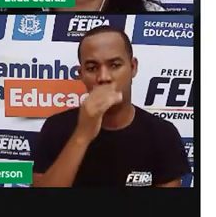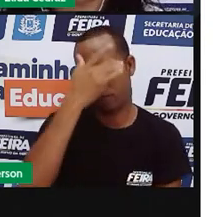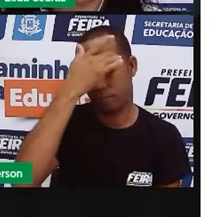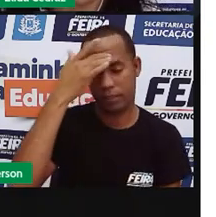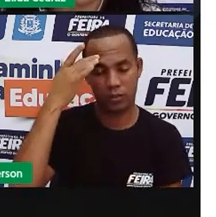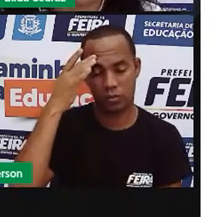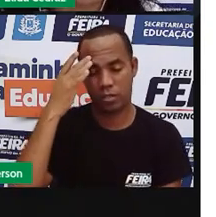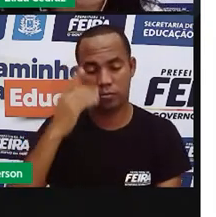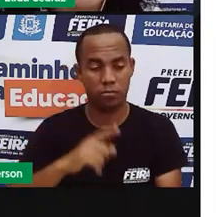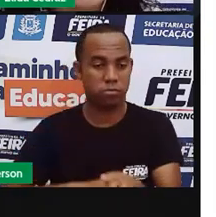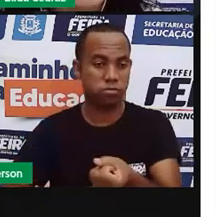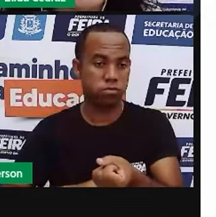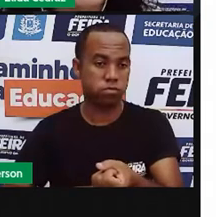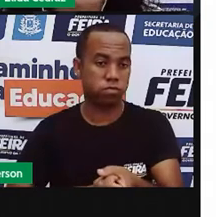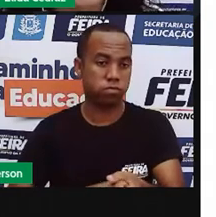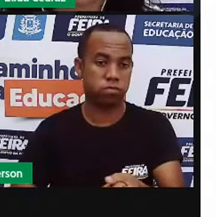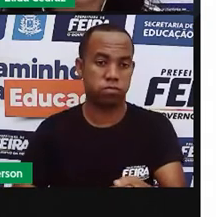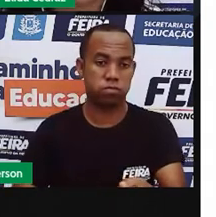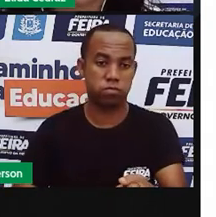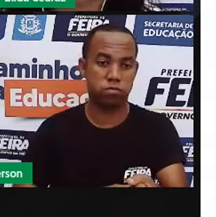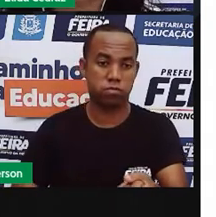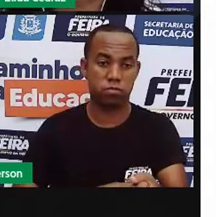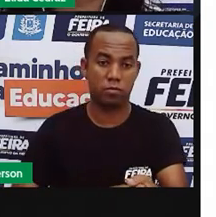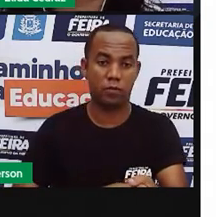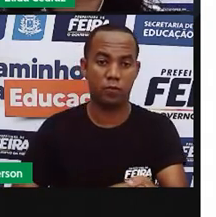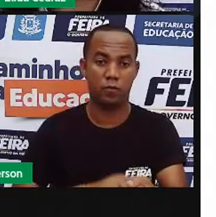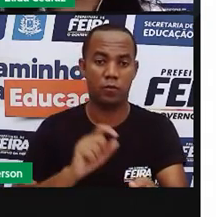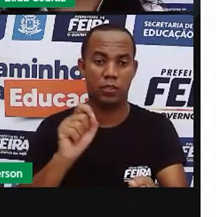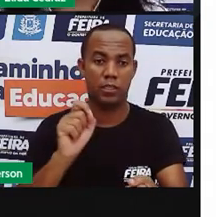nervosa, a gente também pode dizer que ela está o quê?